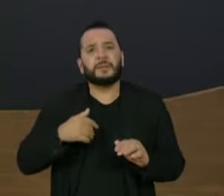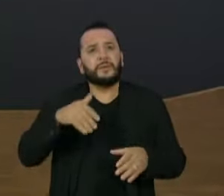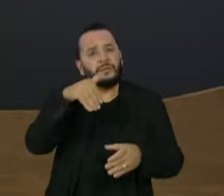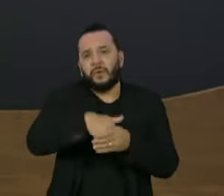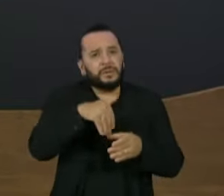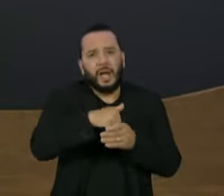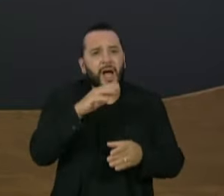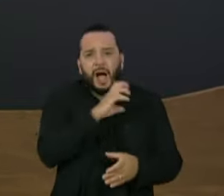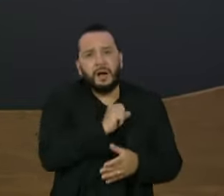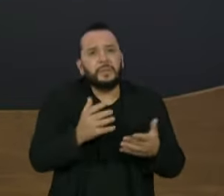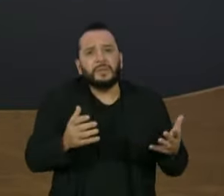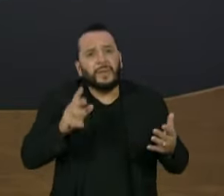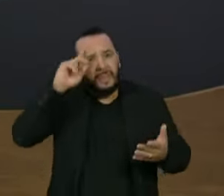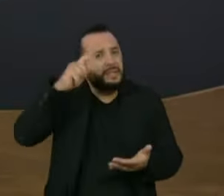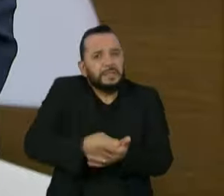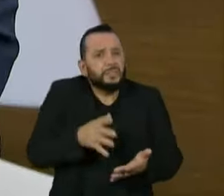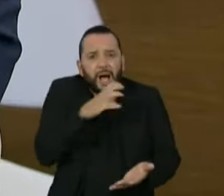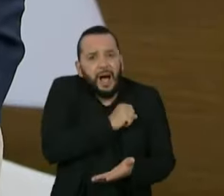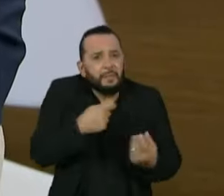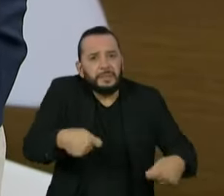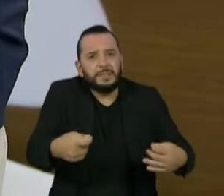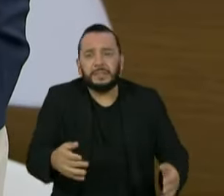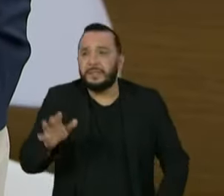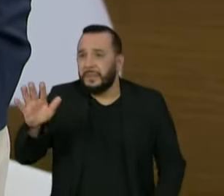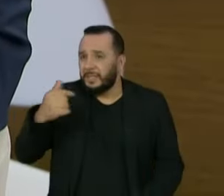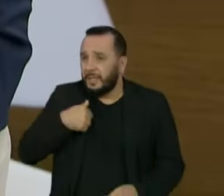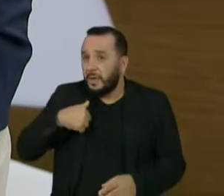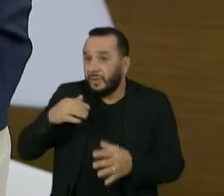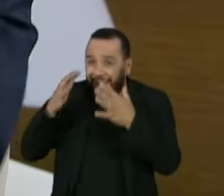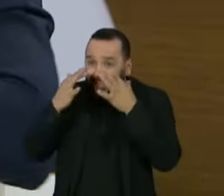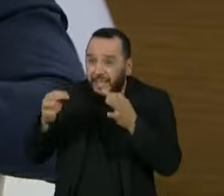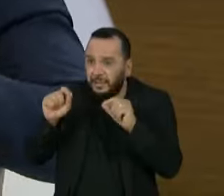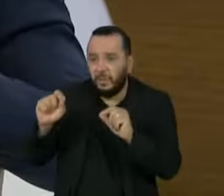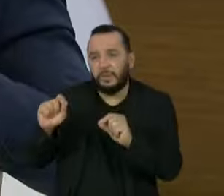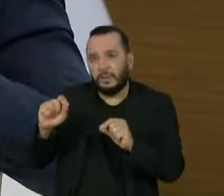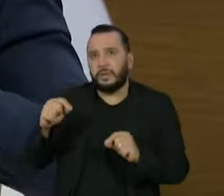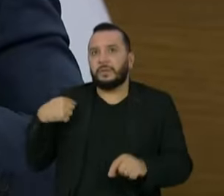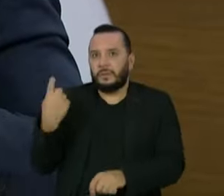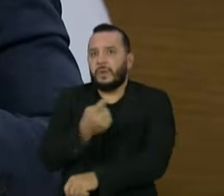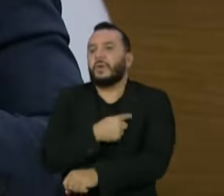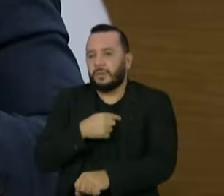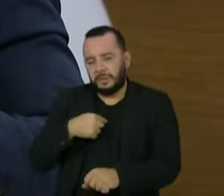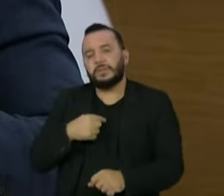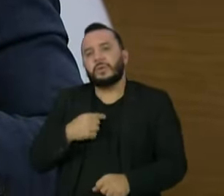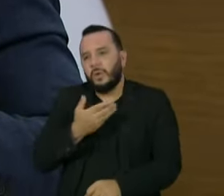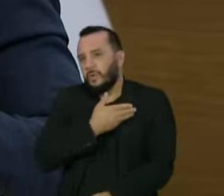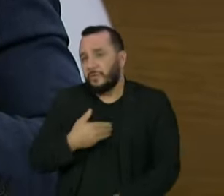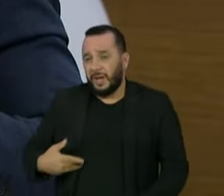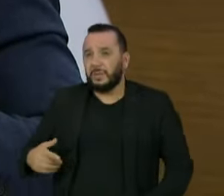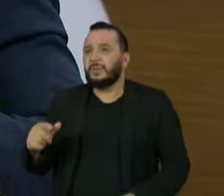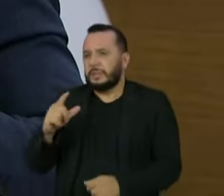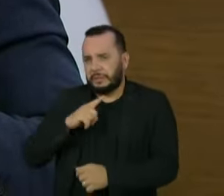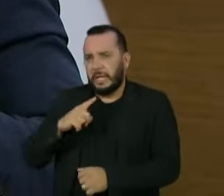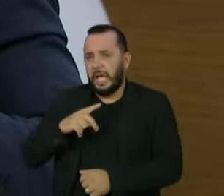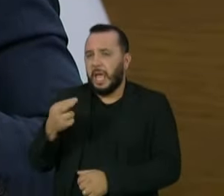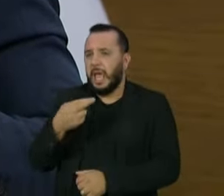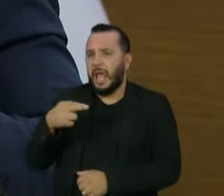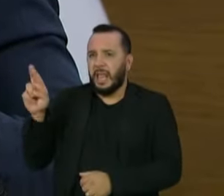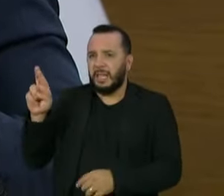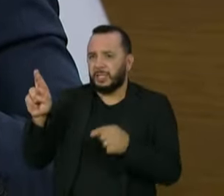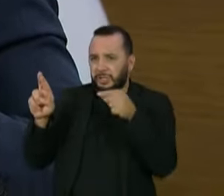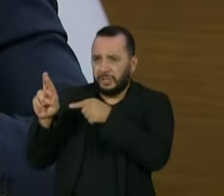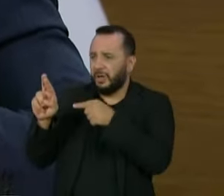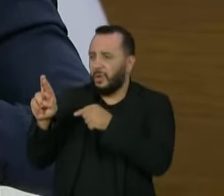votar e Mas o que eu estou só querendo chamar a atenção é que nós vivemos num Estado laico em que você, o